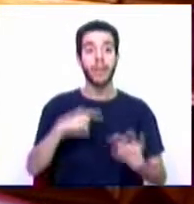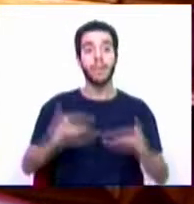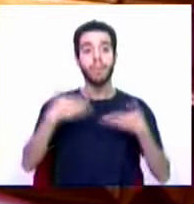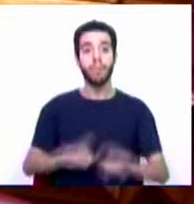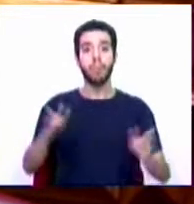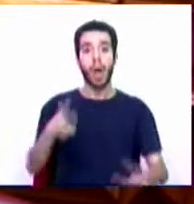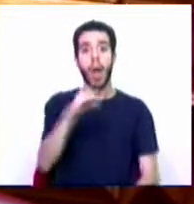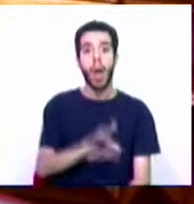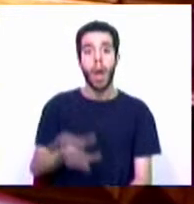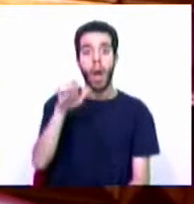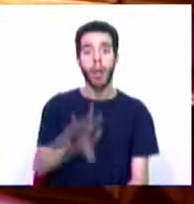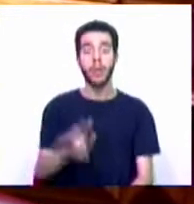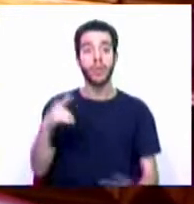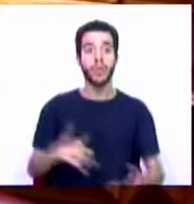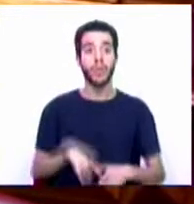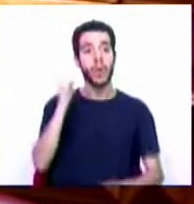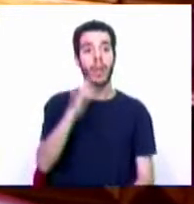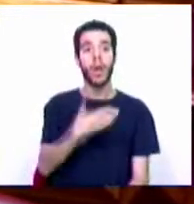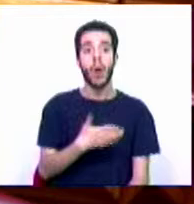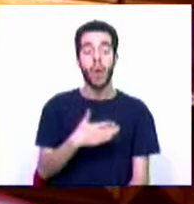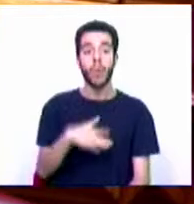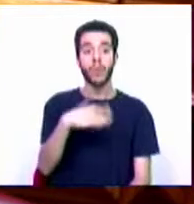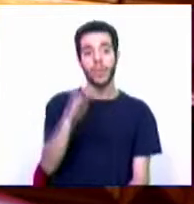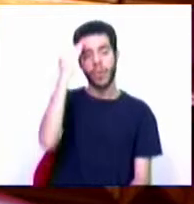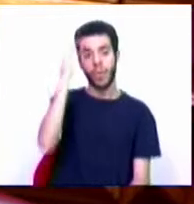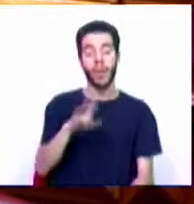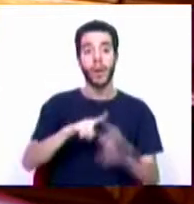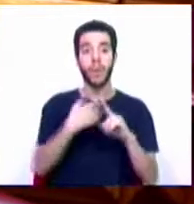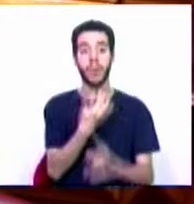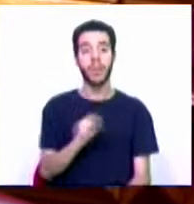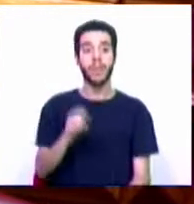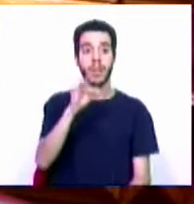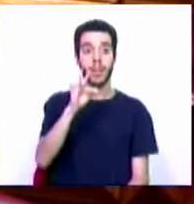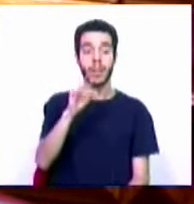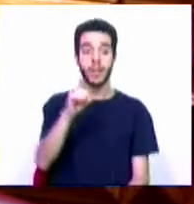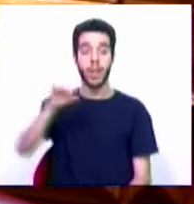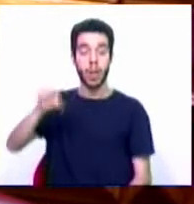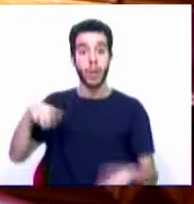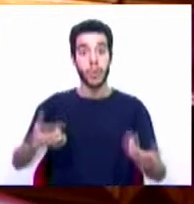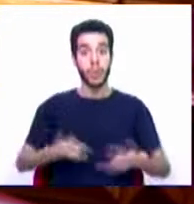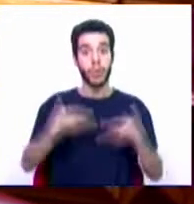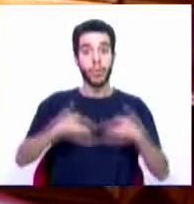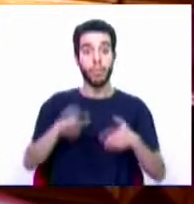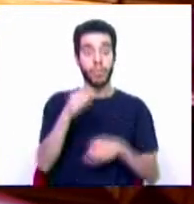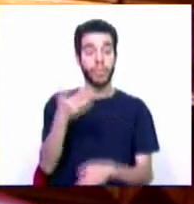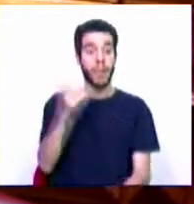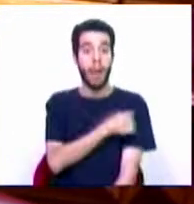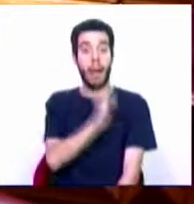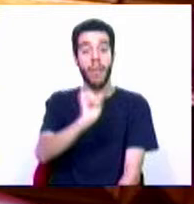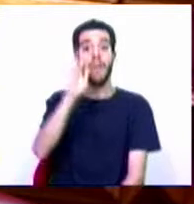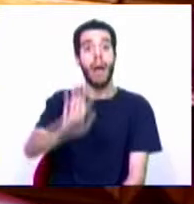em Lisboa, a 11 de fevereiro de 1968, residia no Turcifal, Conselho de Torres Vedras, há 45